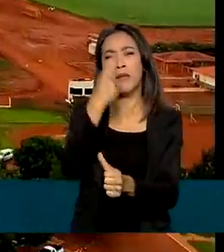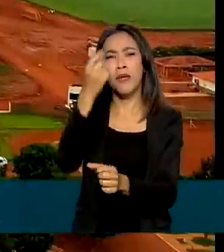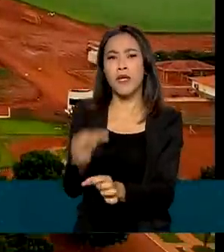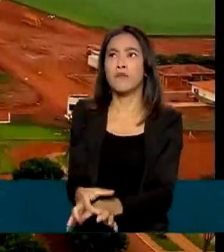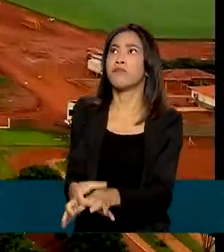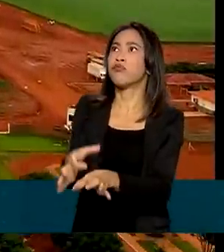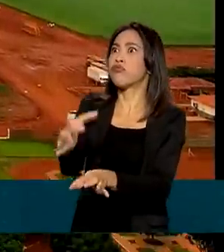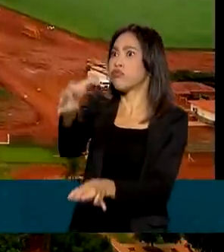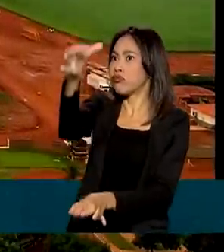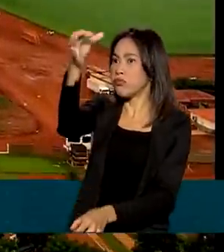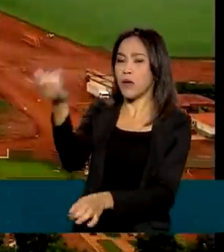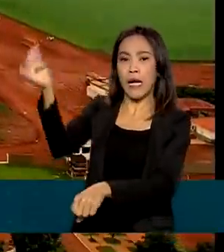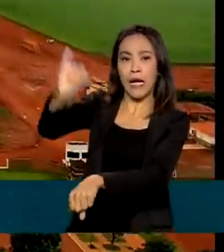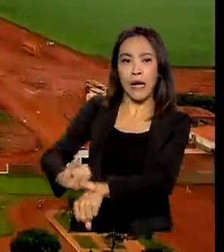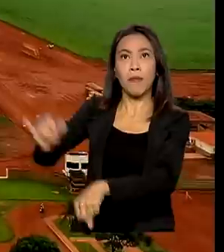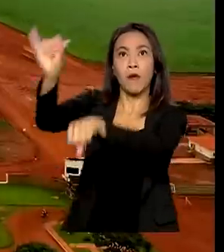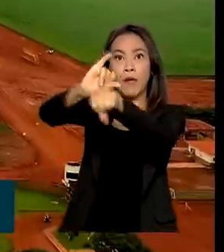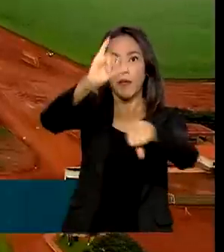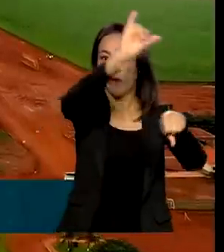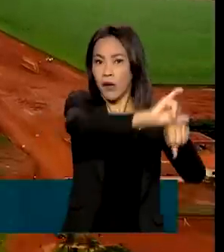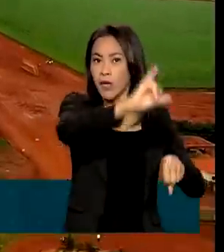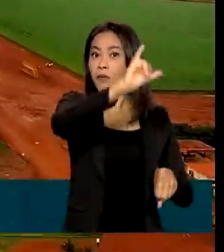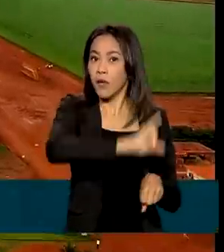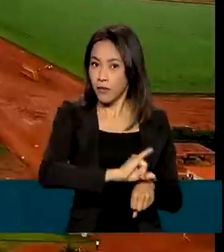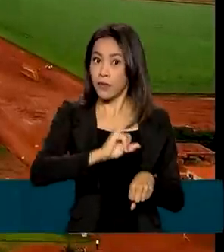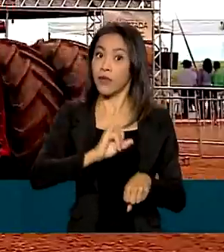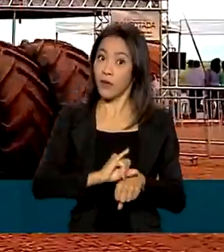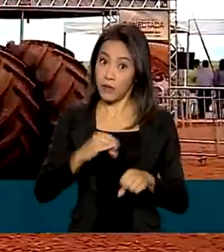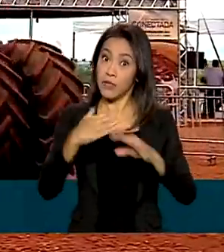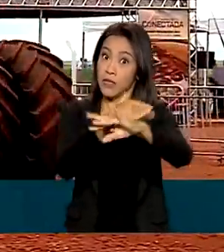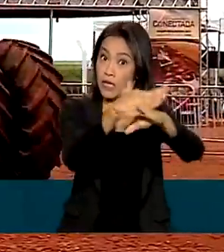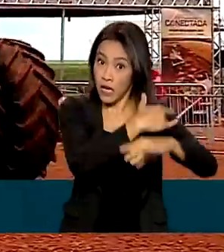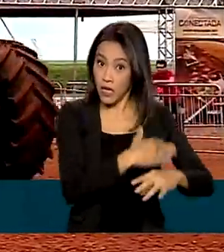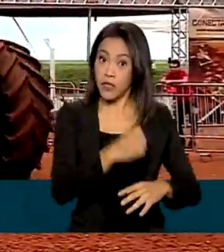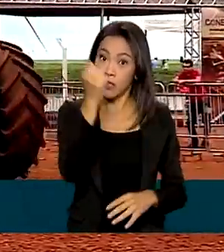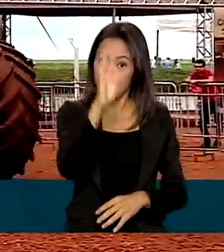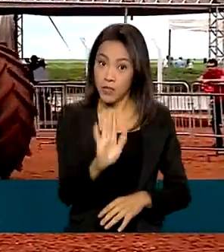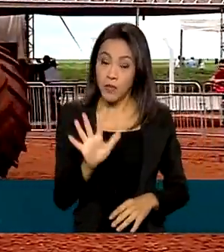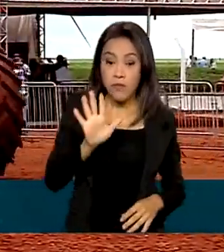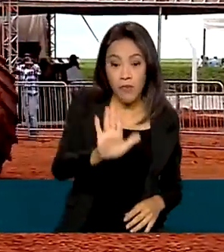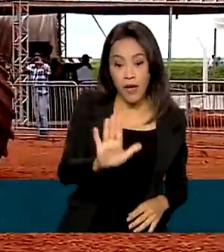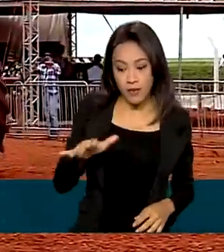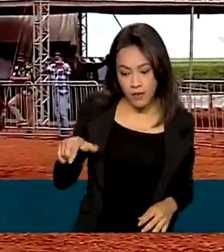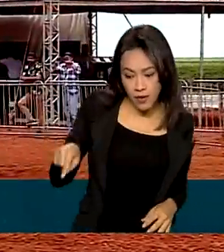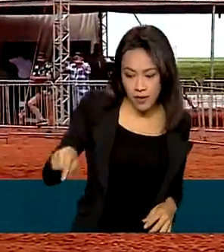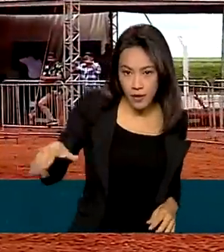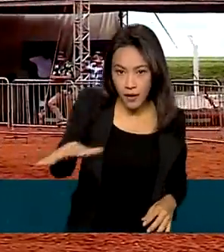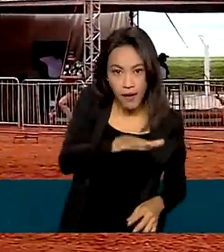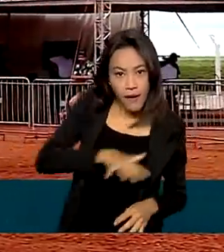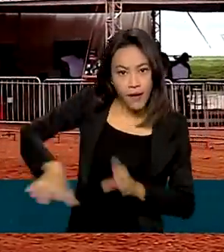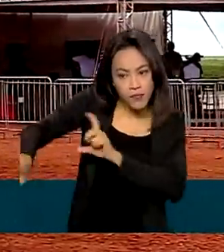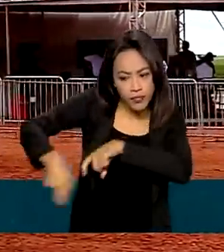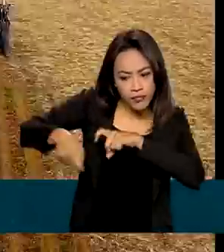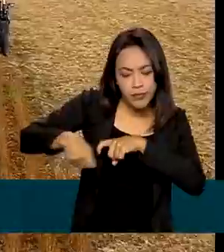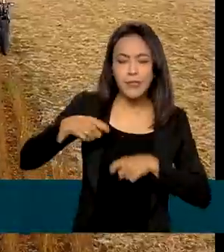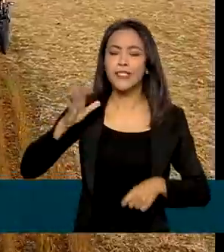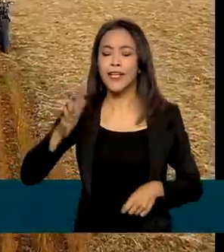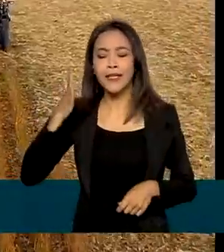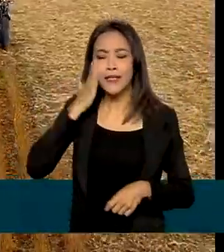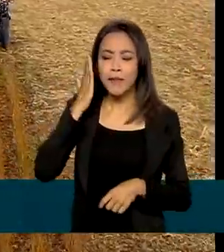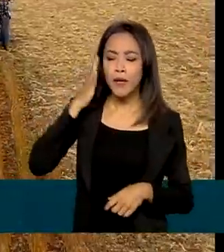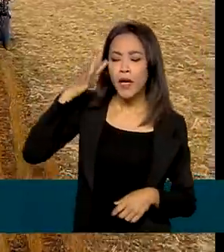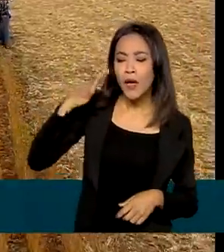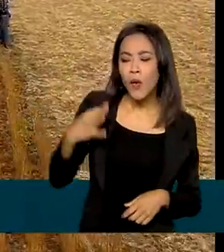instaladas nas capitais e grandes cidades do país. Mas na produção agrícola, já é possível ter uma noção de como essa